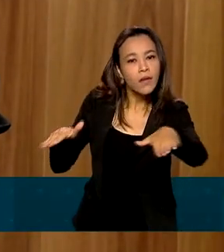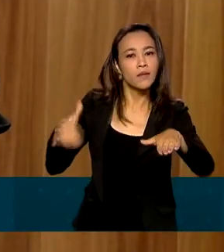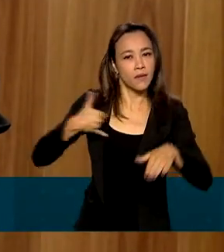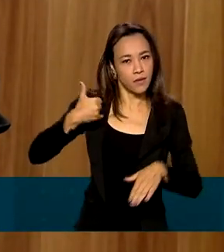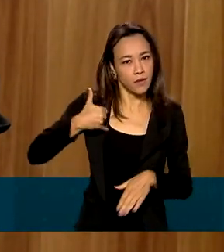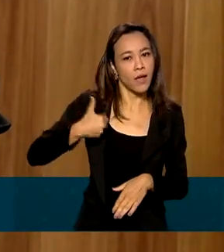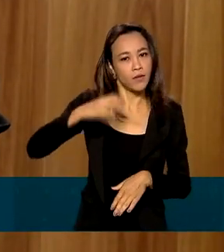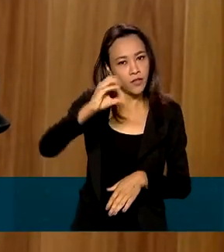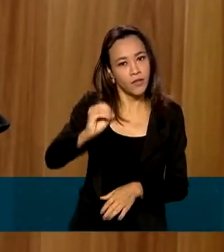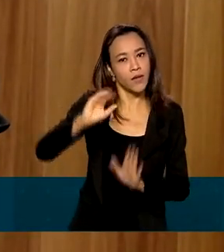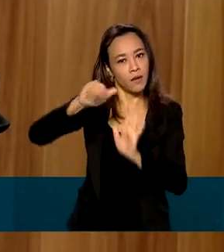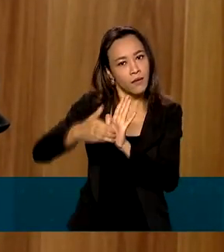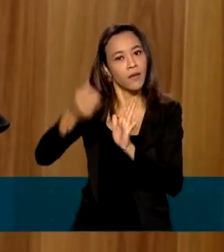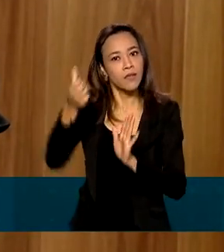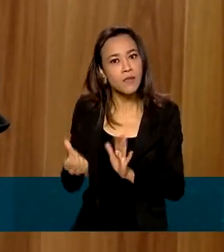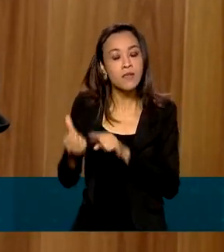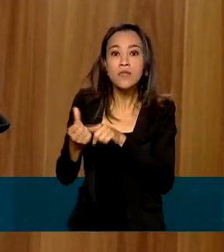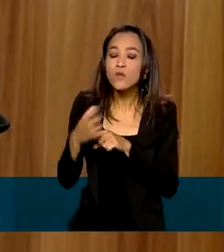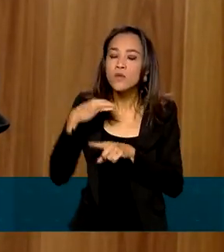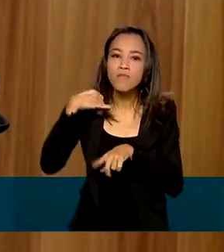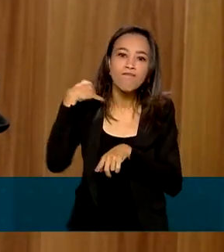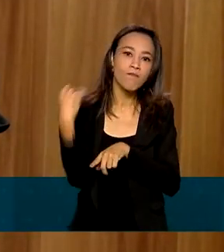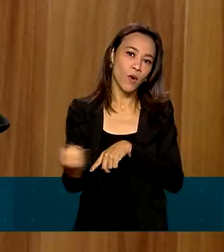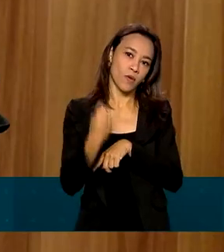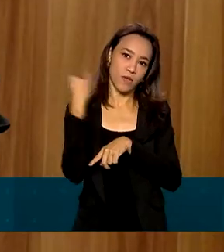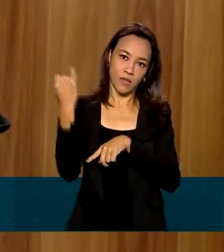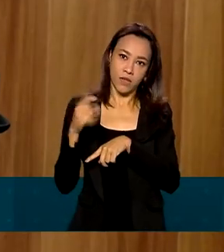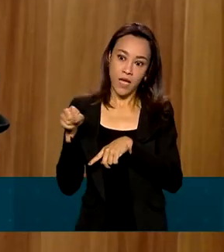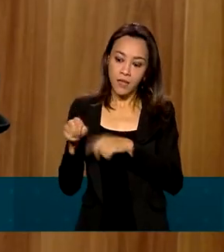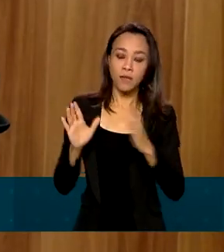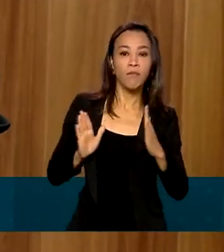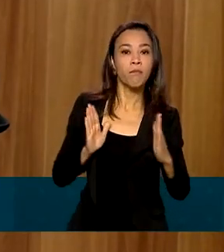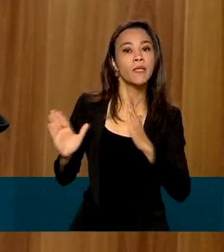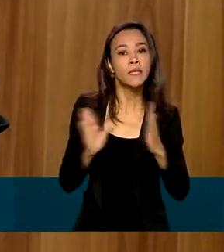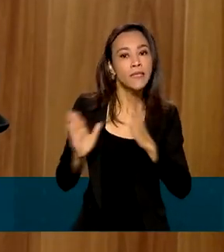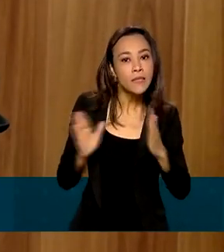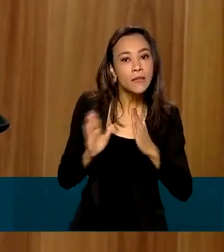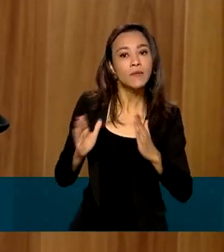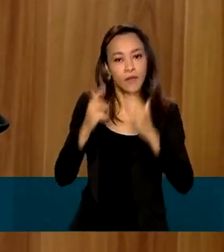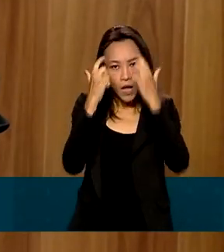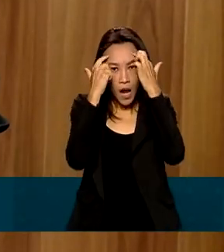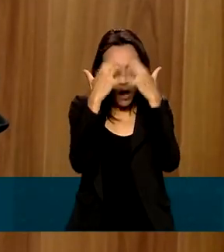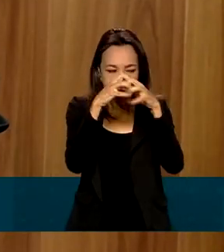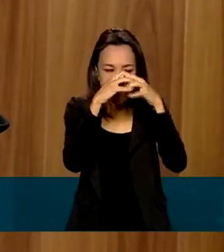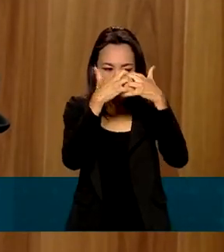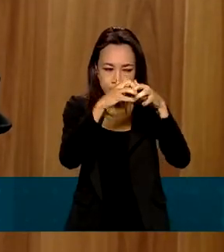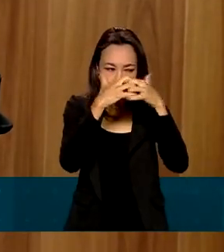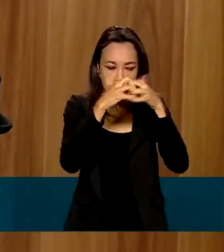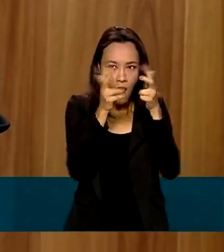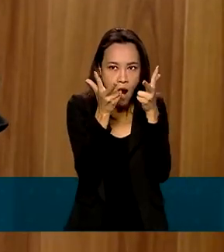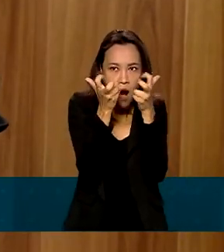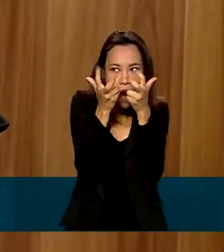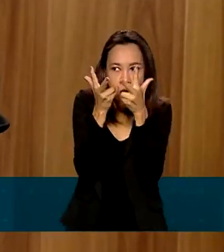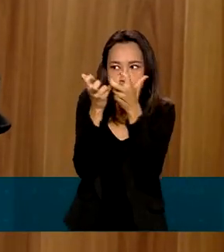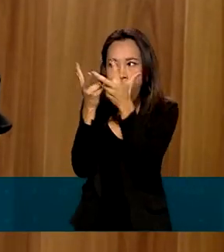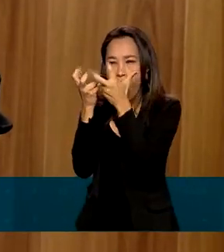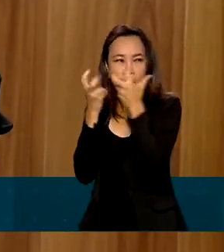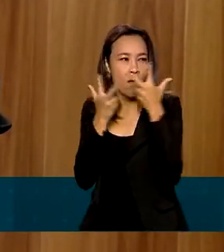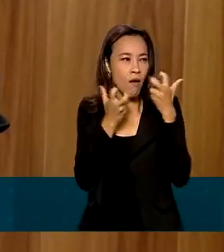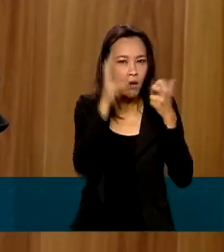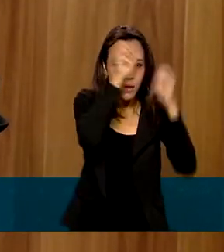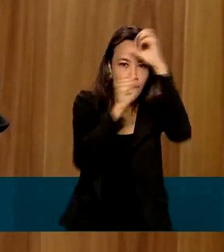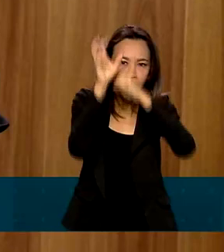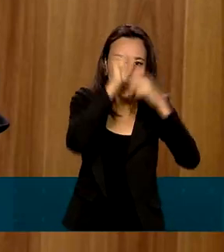vida, que é considerada muito importante, porque é um período onde a plasticidade cerebral é muito grande. Então, todos os estímulos e as